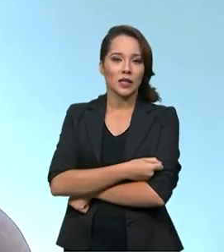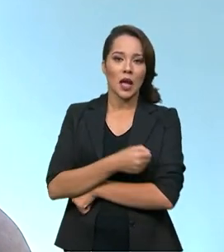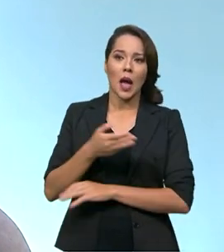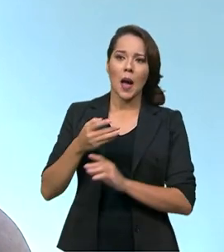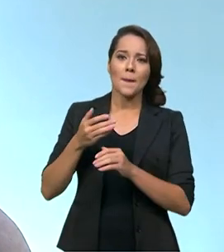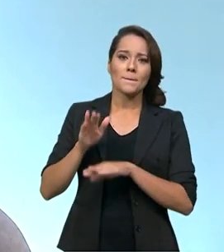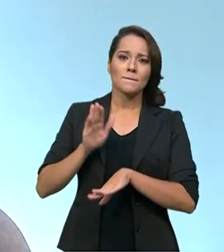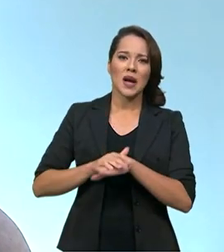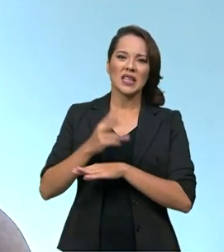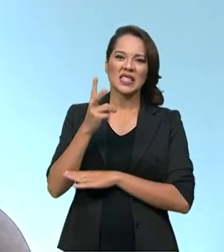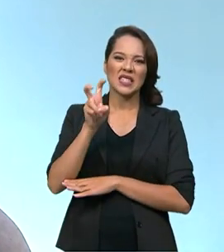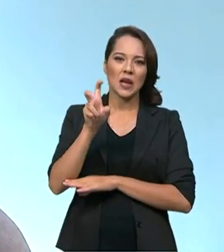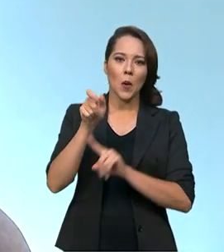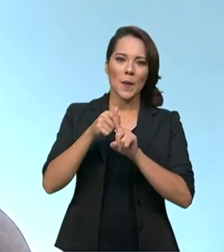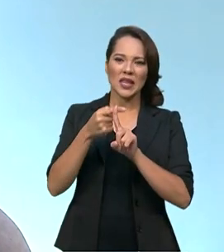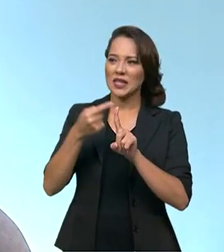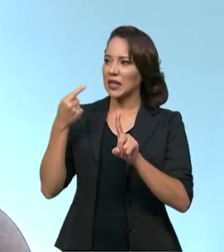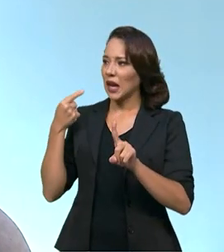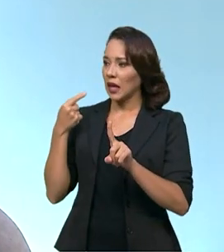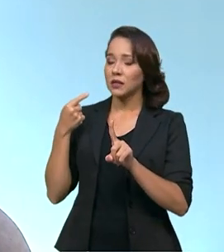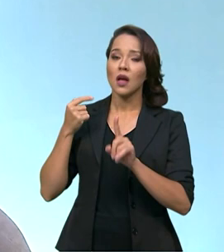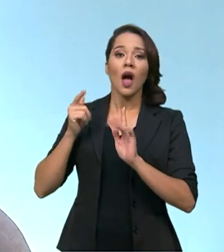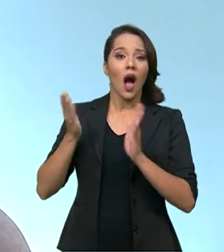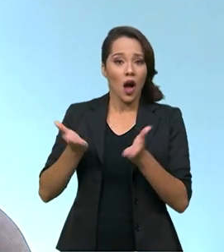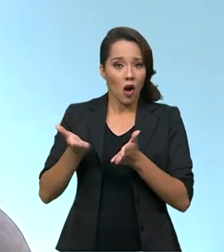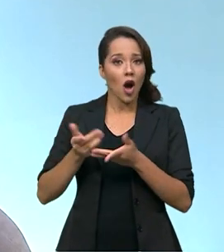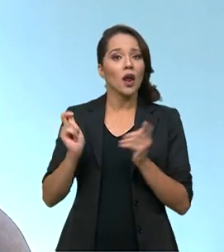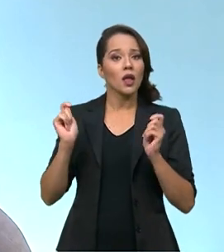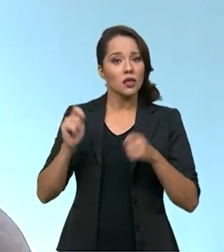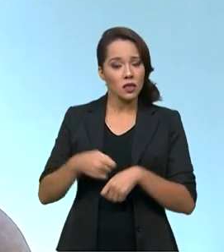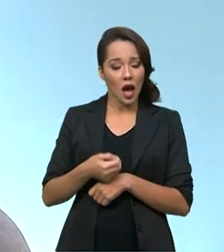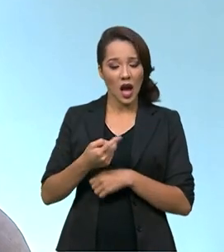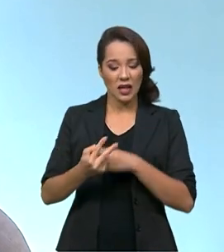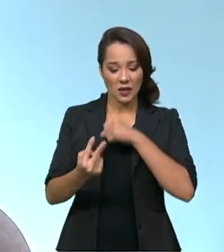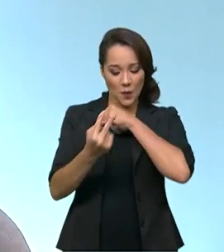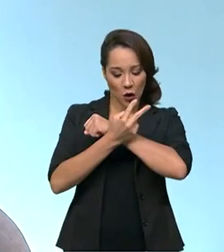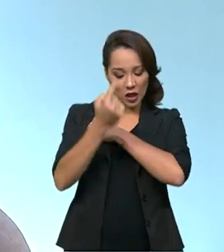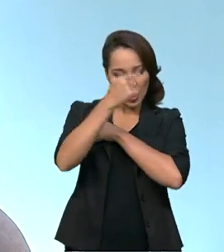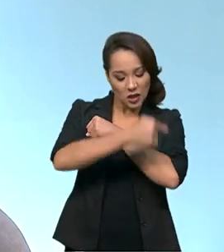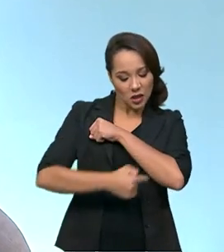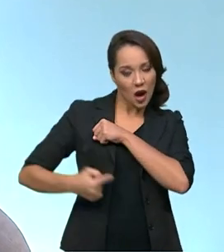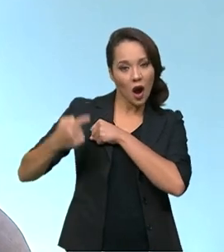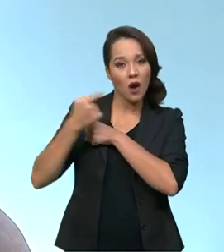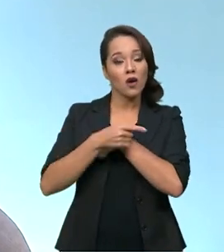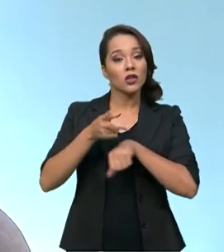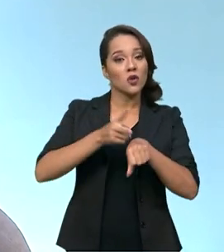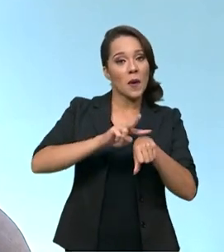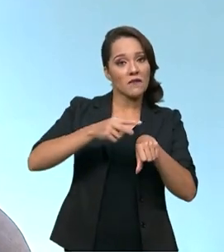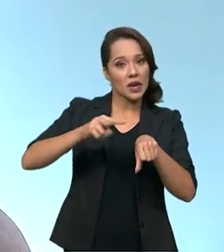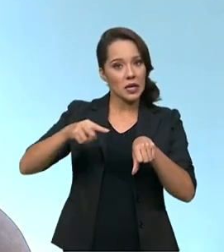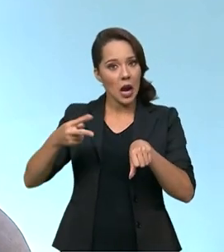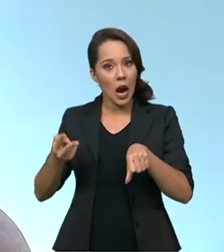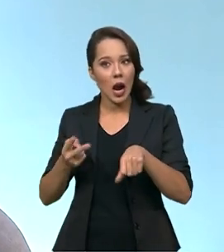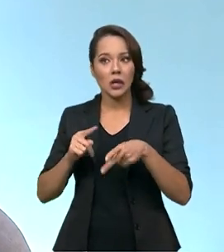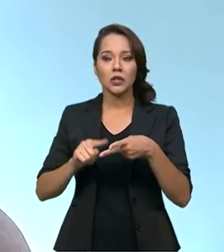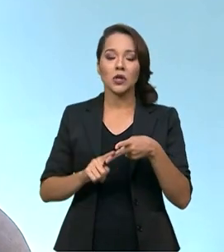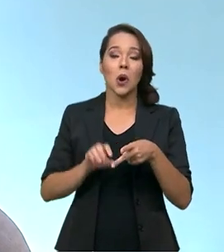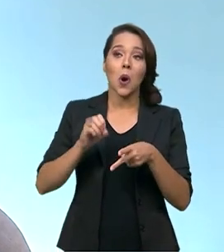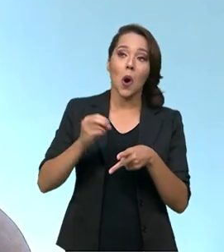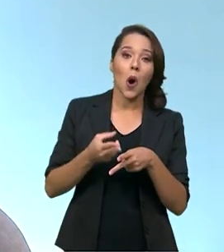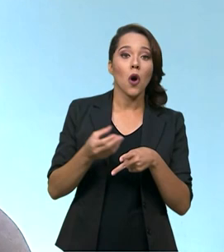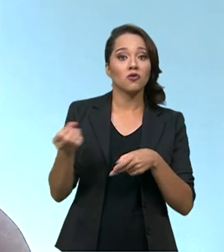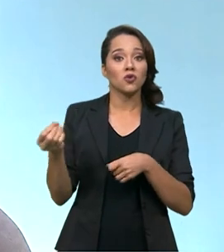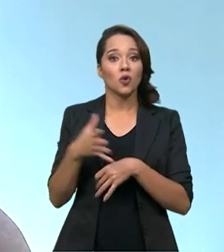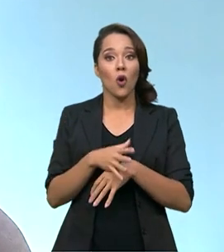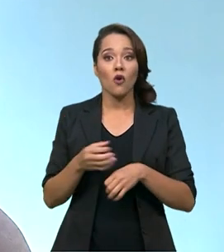há mais de cinco meses, eles têm a sua capacidade de resposta no caso de uma variante ou de um